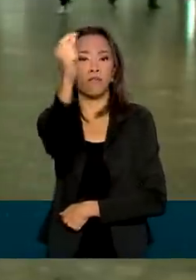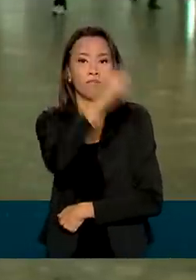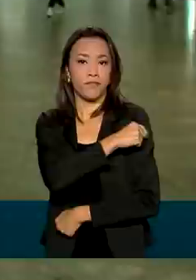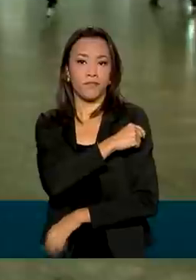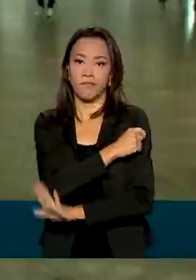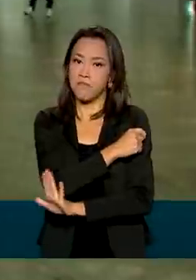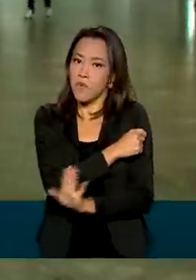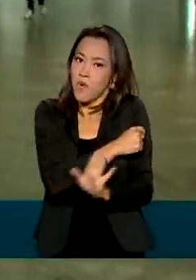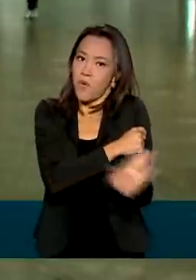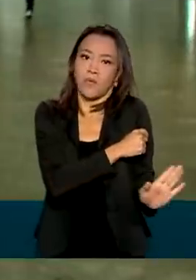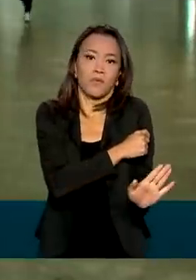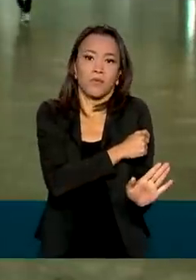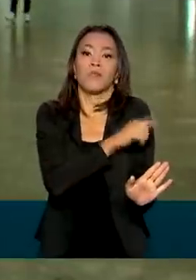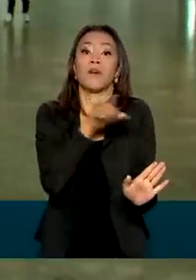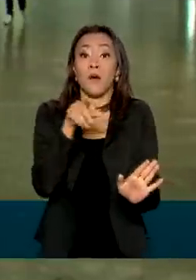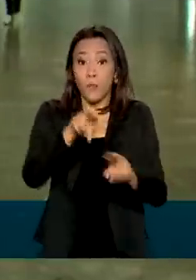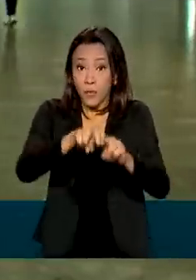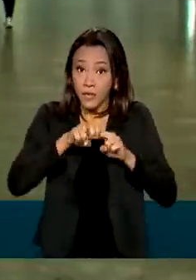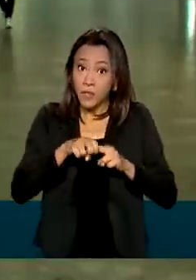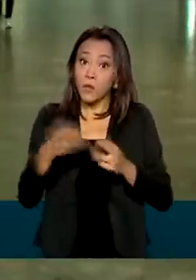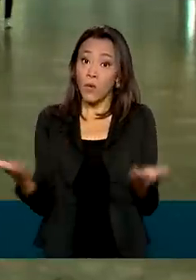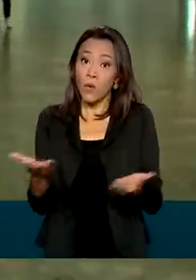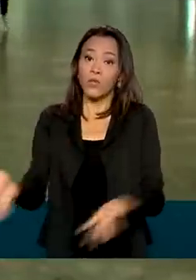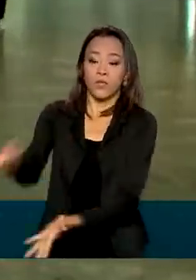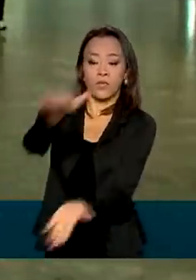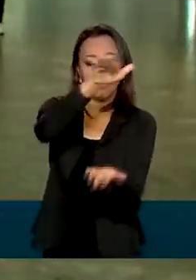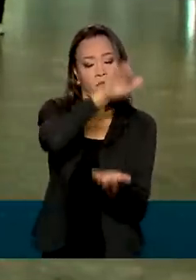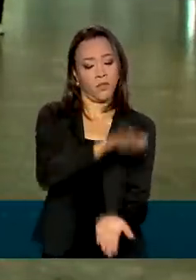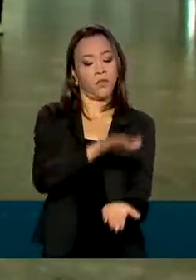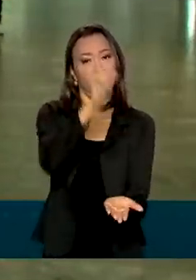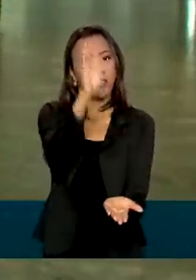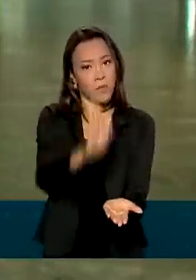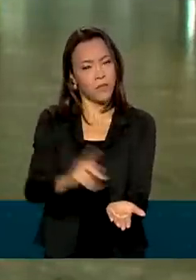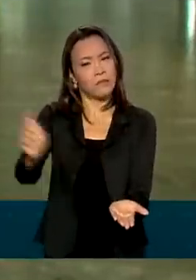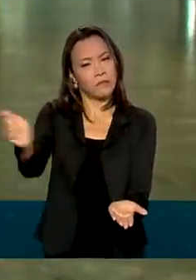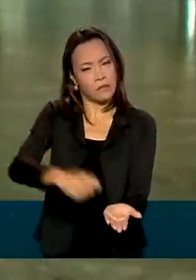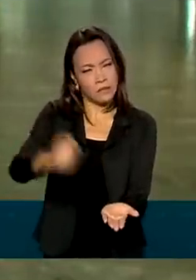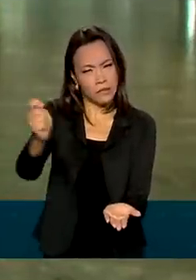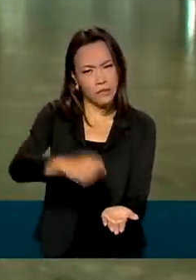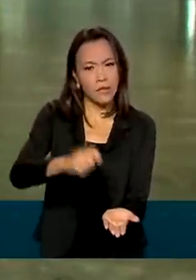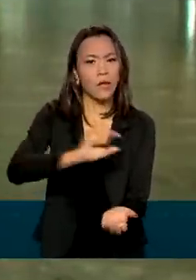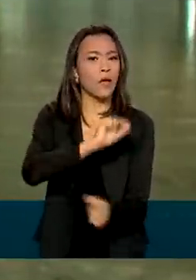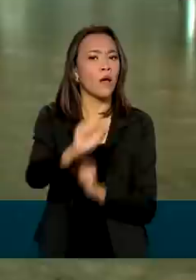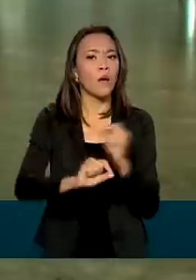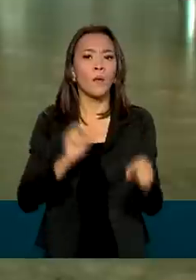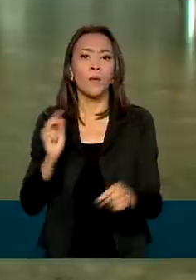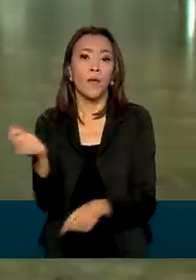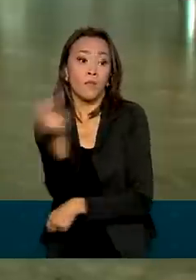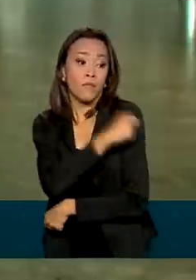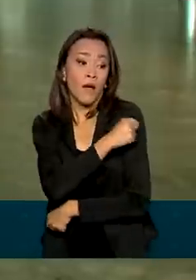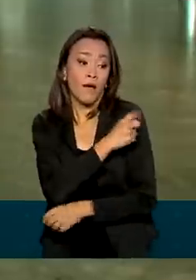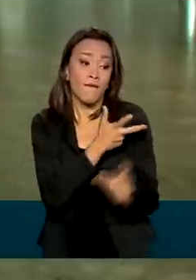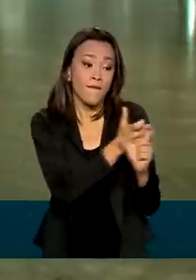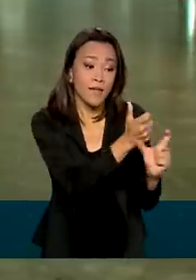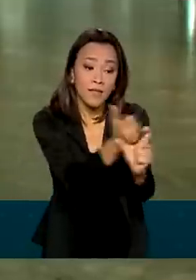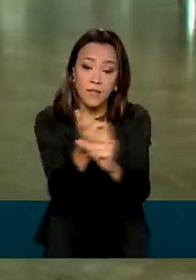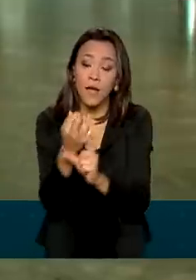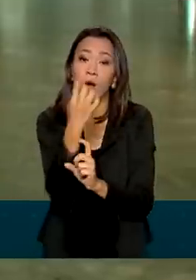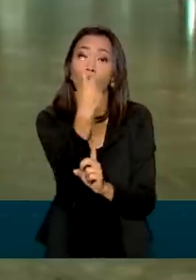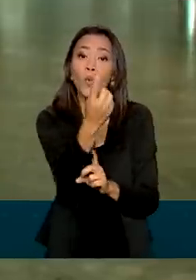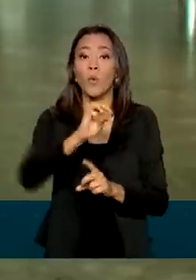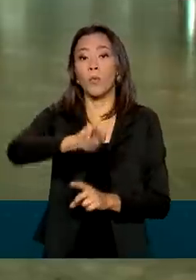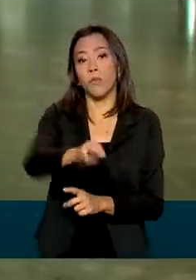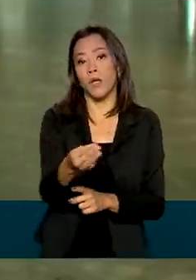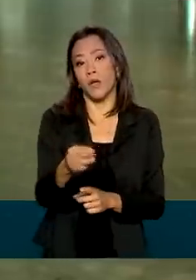dose. Por isso, as doses que chegam hoje ao Brasil serão suficientes para imunizar completamente 1 milhão